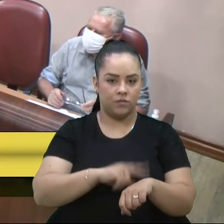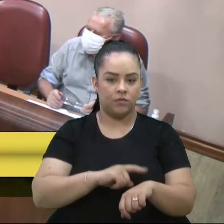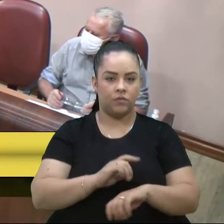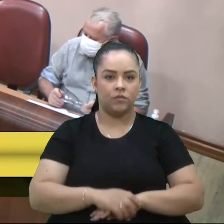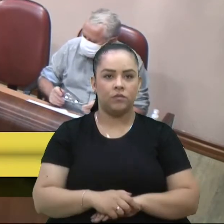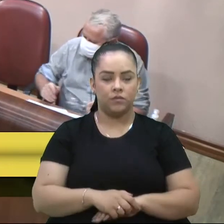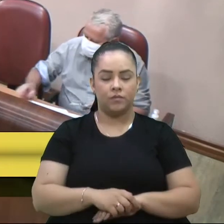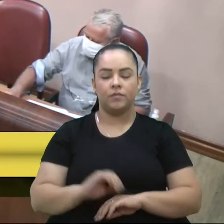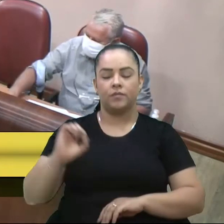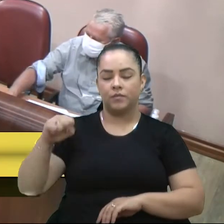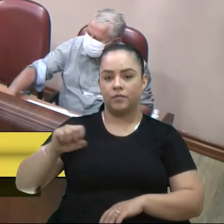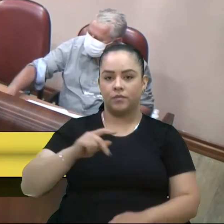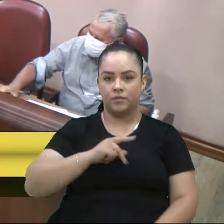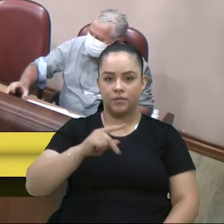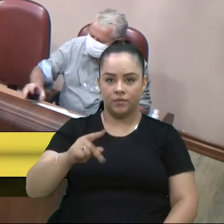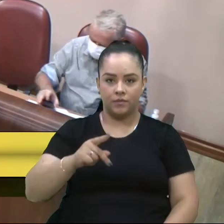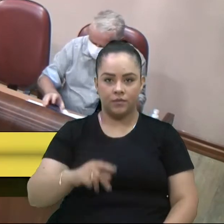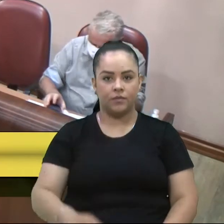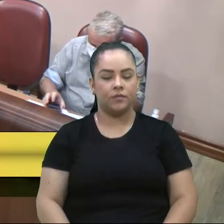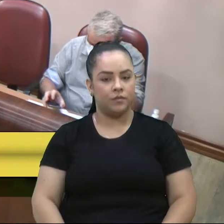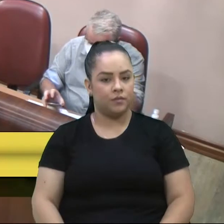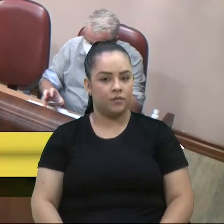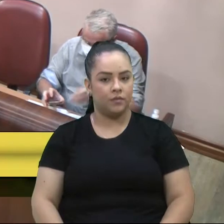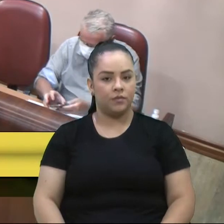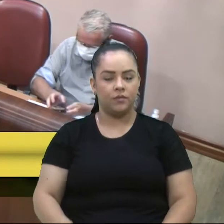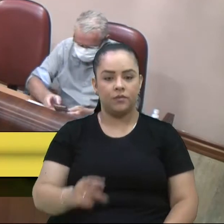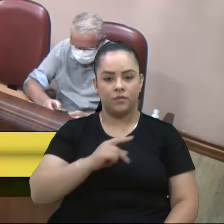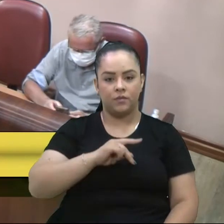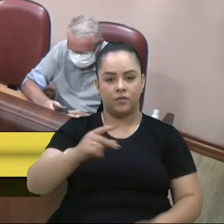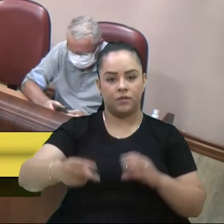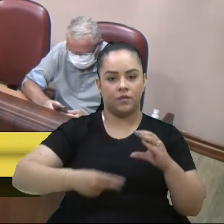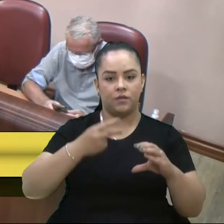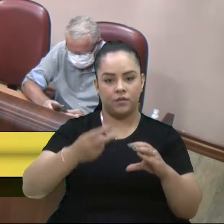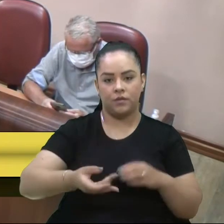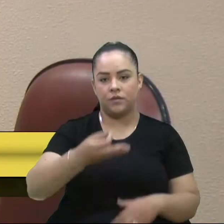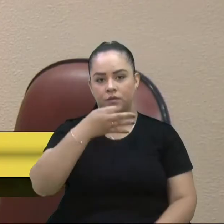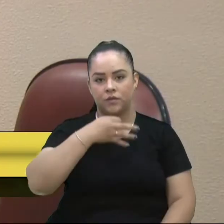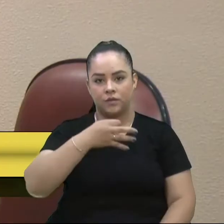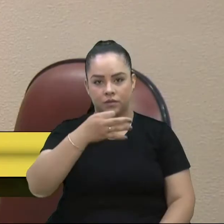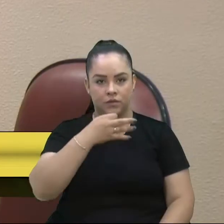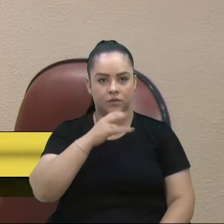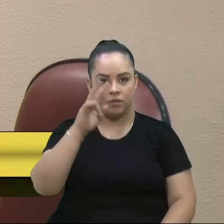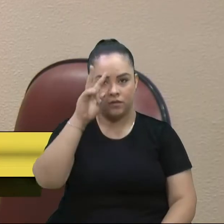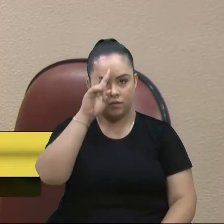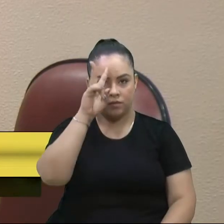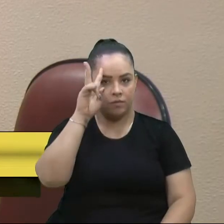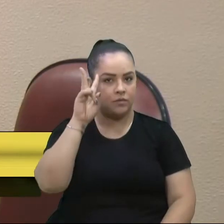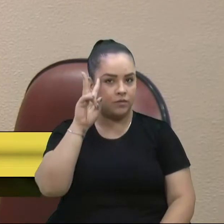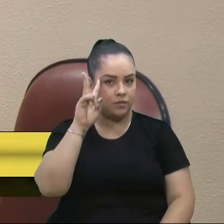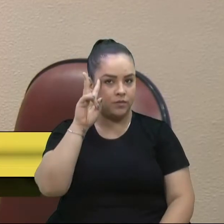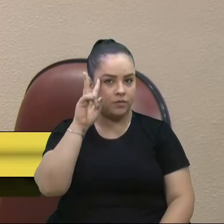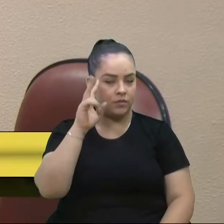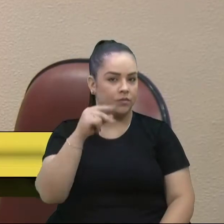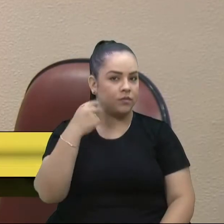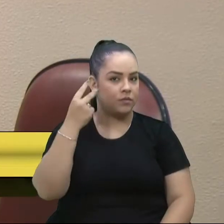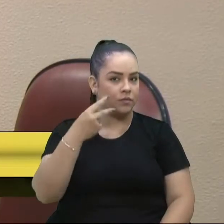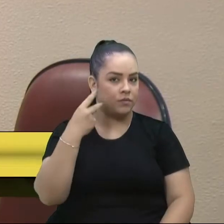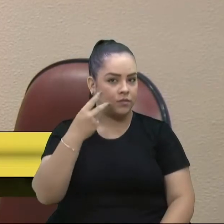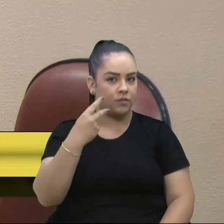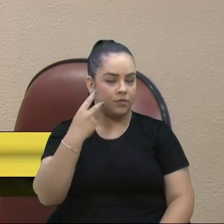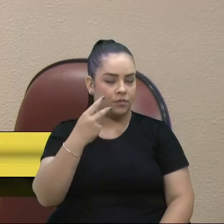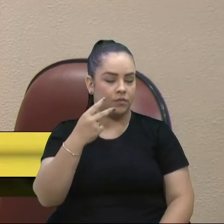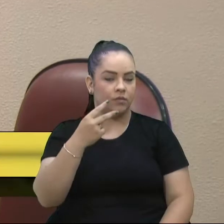Pois não, senhor presidente, excelentíssimo senhor presidente da Câmara Municipal de Caxias do Sul, vereador Velocino Es. O vereador que é presente